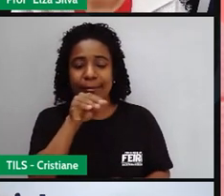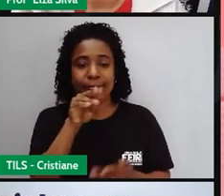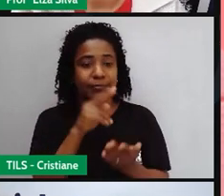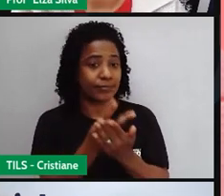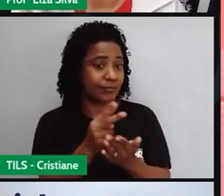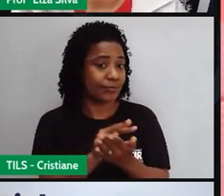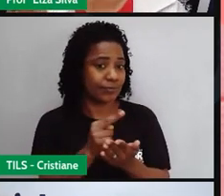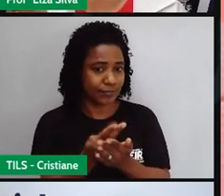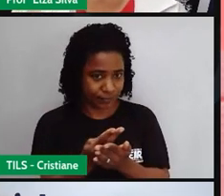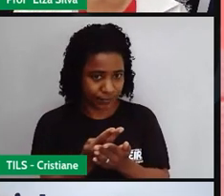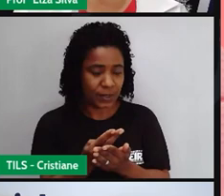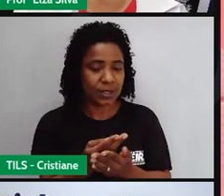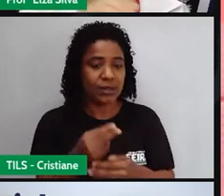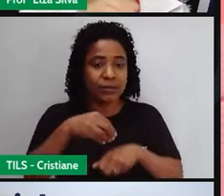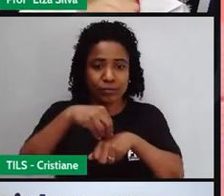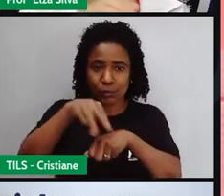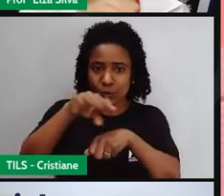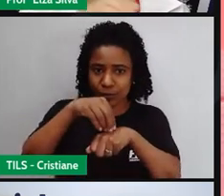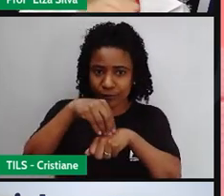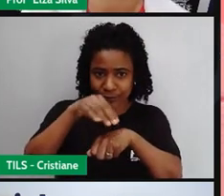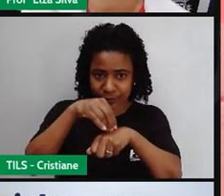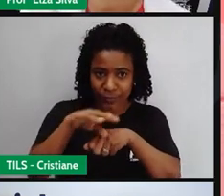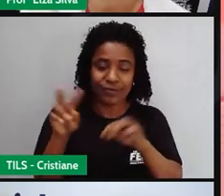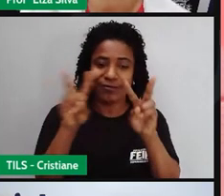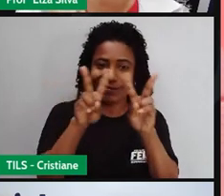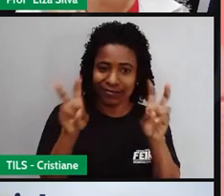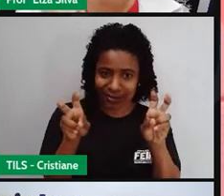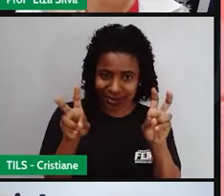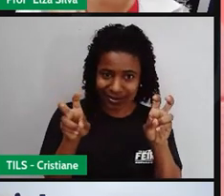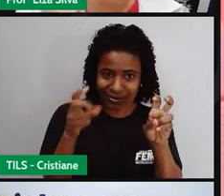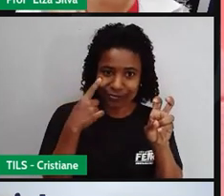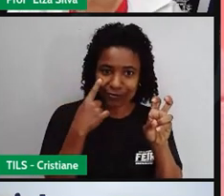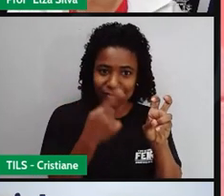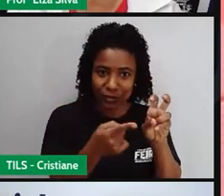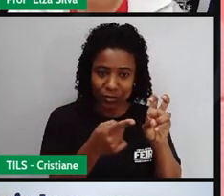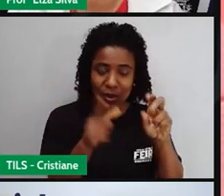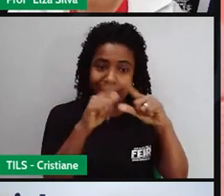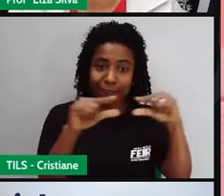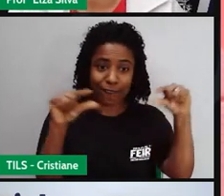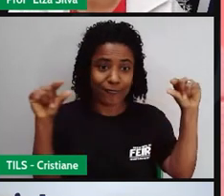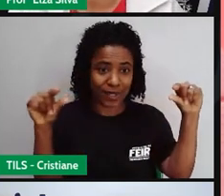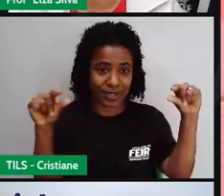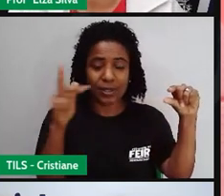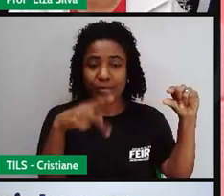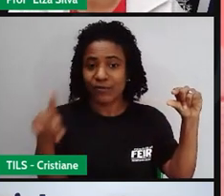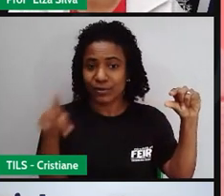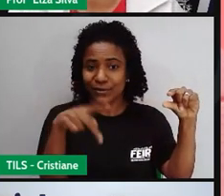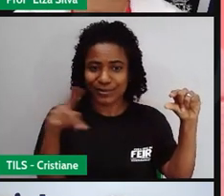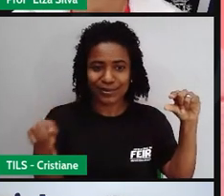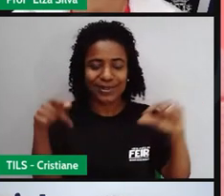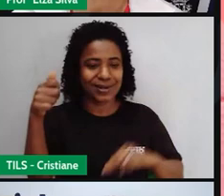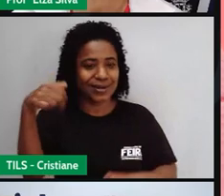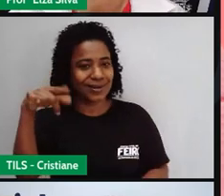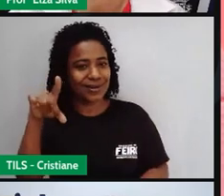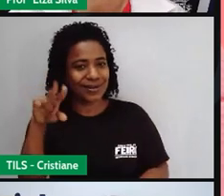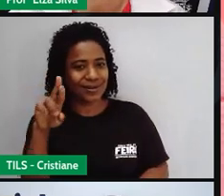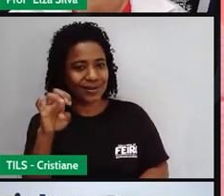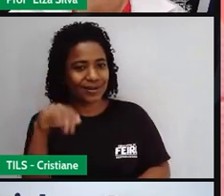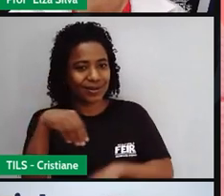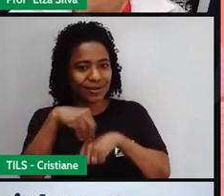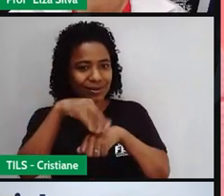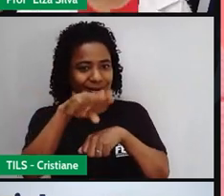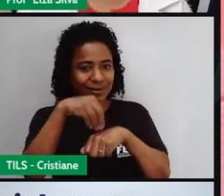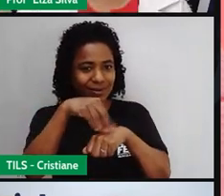utilizar essas frases que a teacher Andréia ensinou para vocês ou vocês podem pesquisar